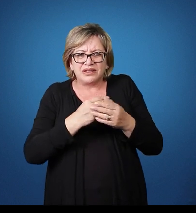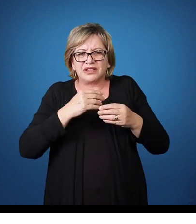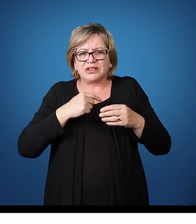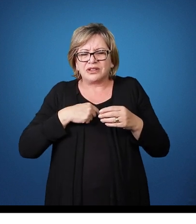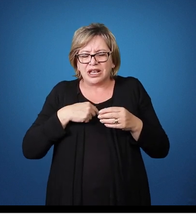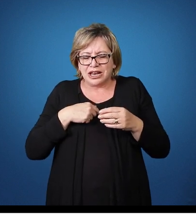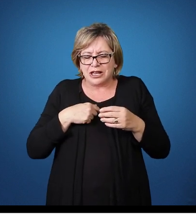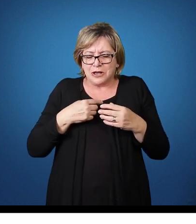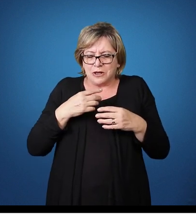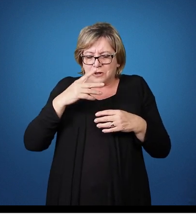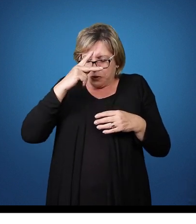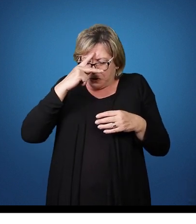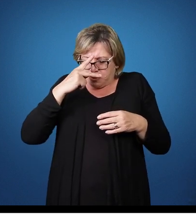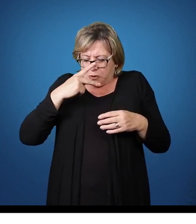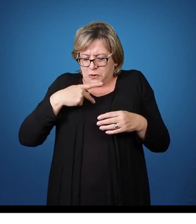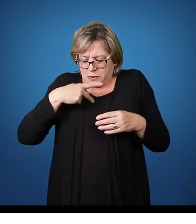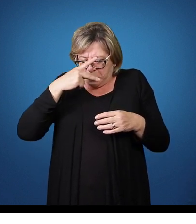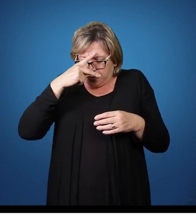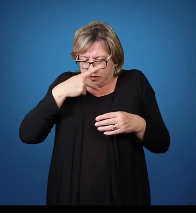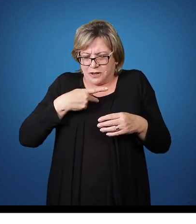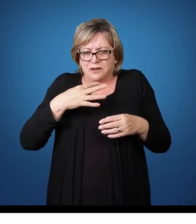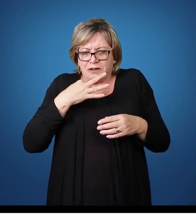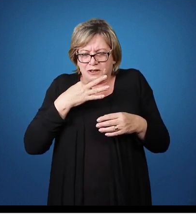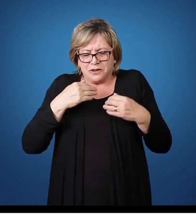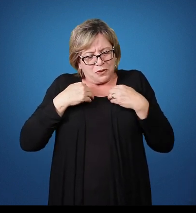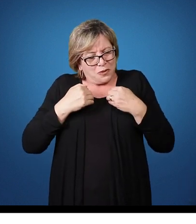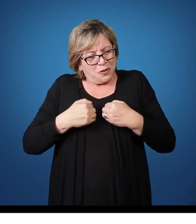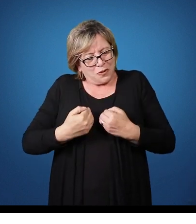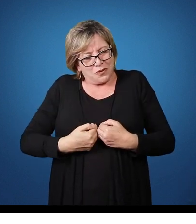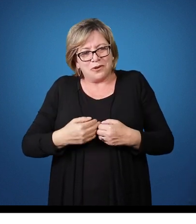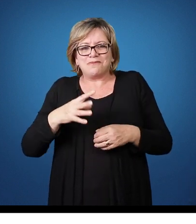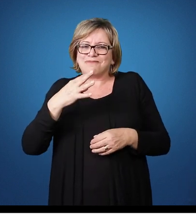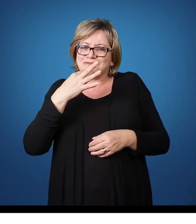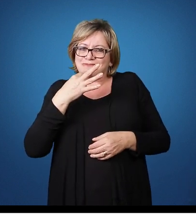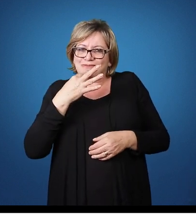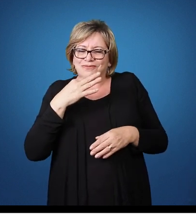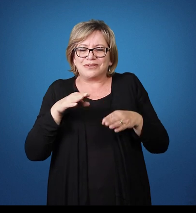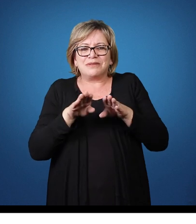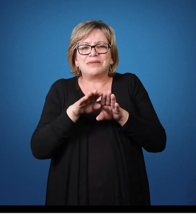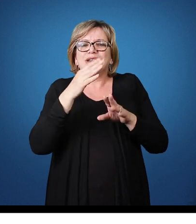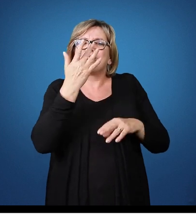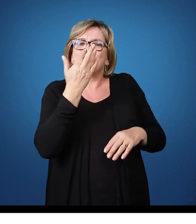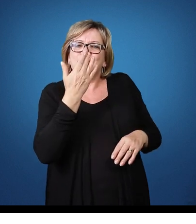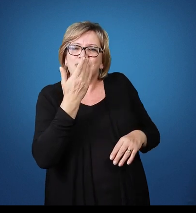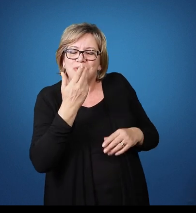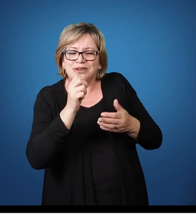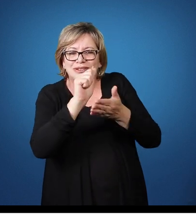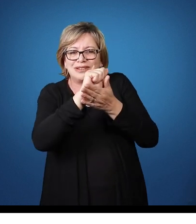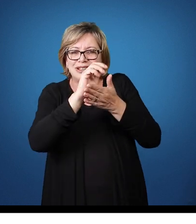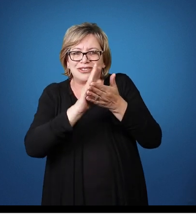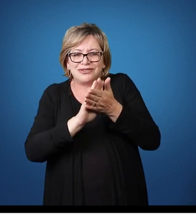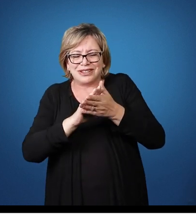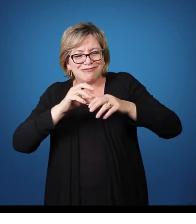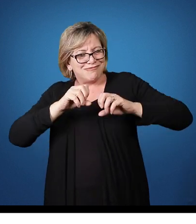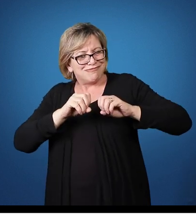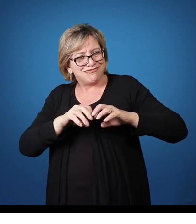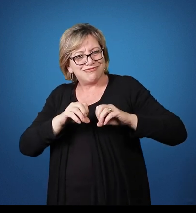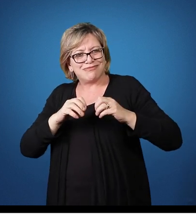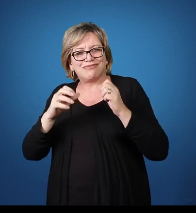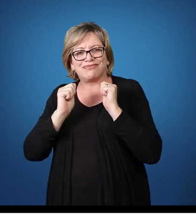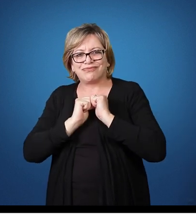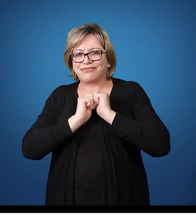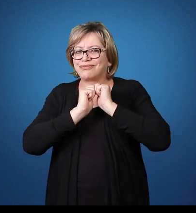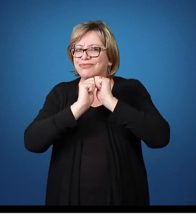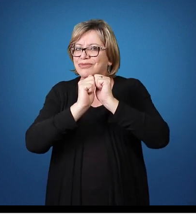reconhecimento dele As partes do corpo O reconhecimento das cores Atividades sendo trabalhadas